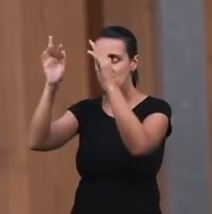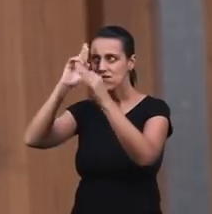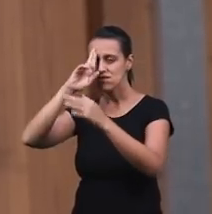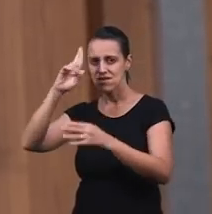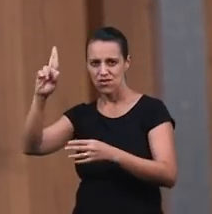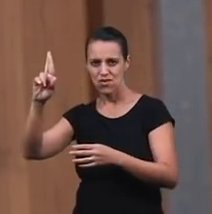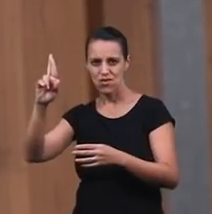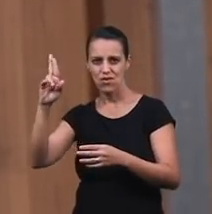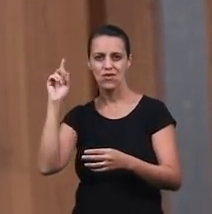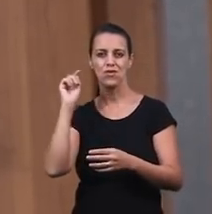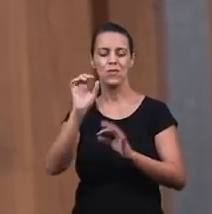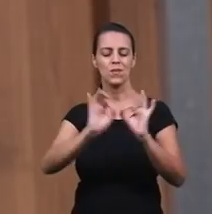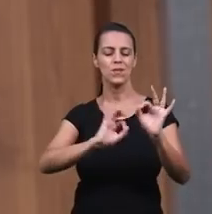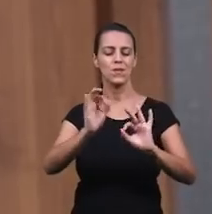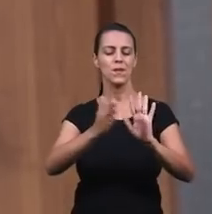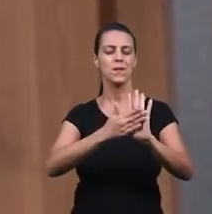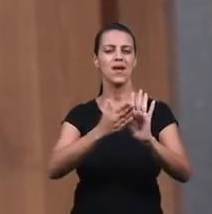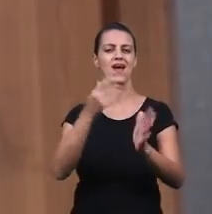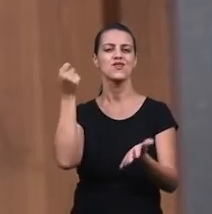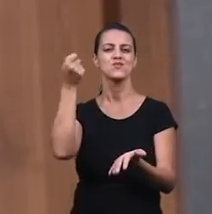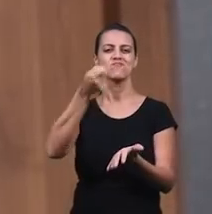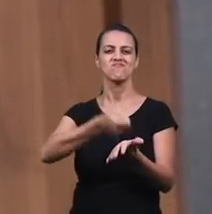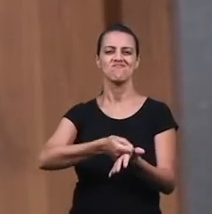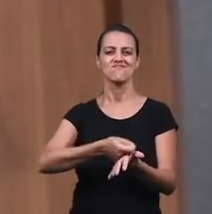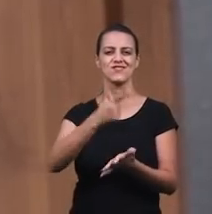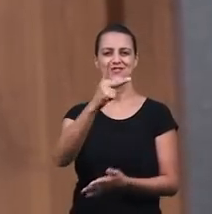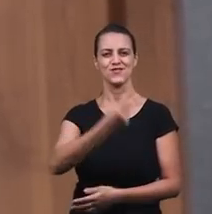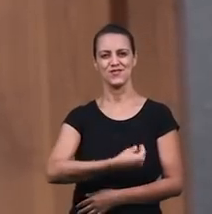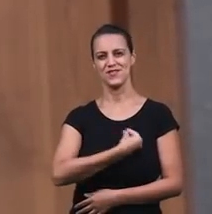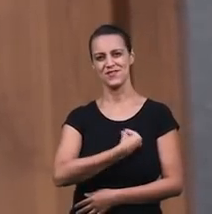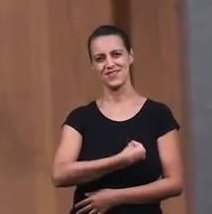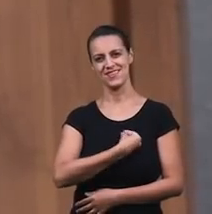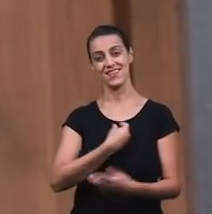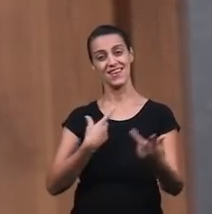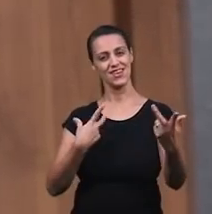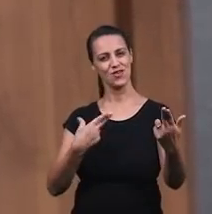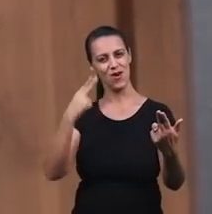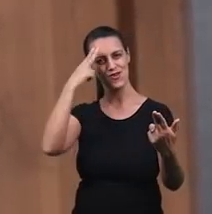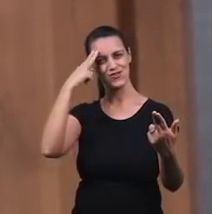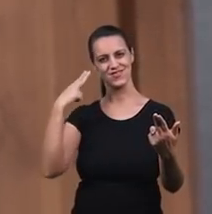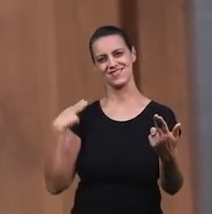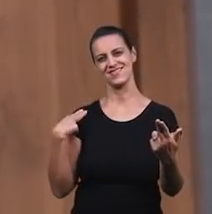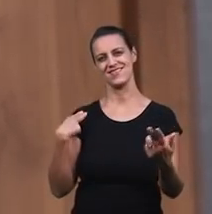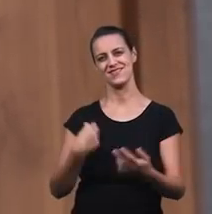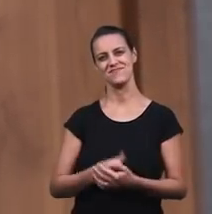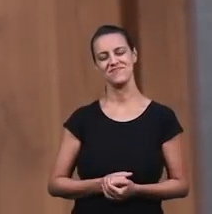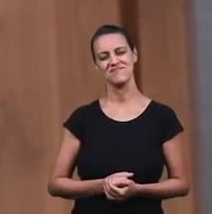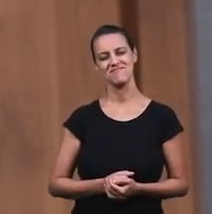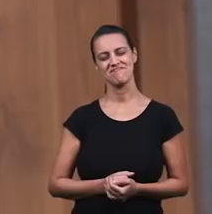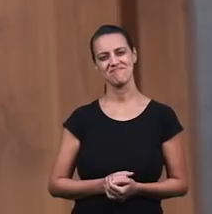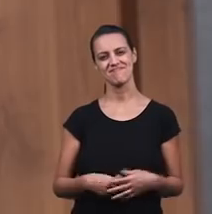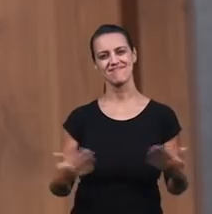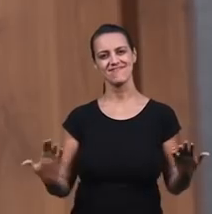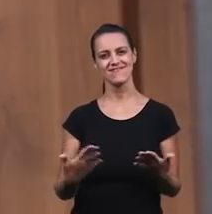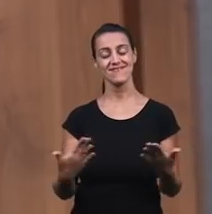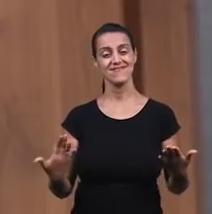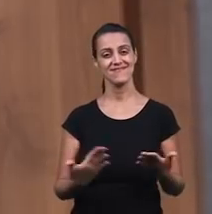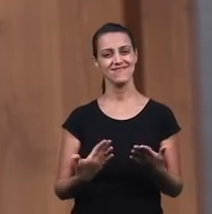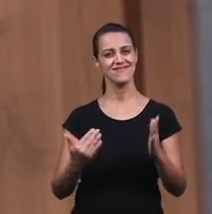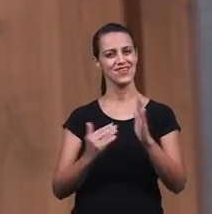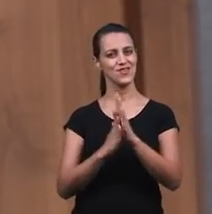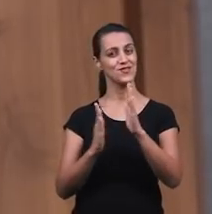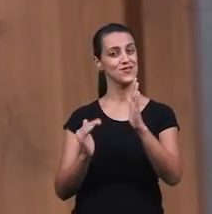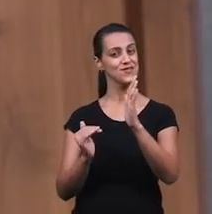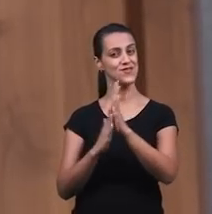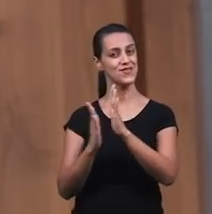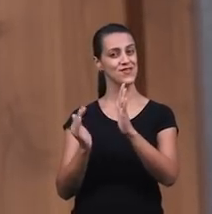plano de Deus Irá se cumprir na sua vida Como se cumpriu Na vida de José Vamos agora Cantar um louvor Que